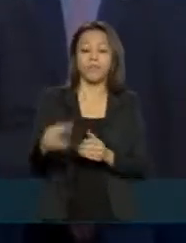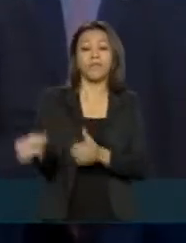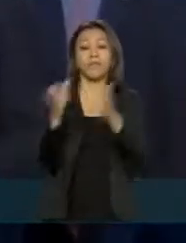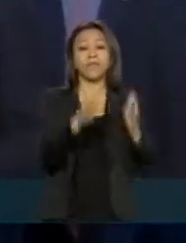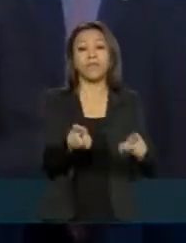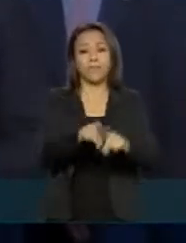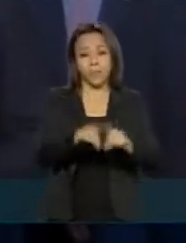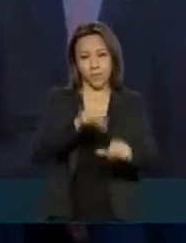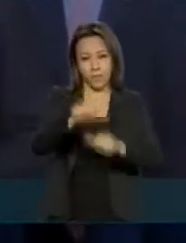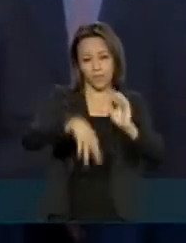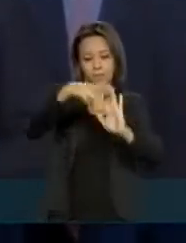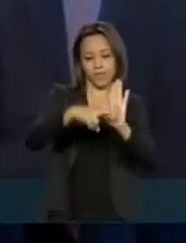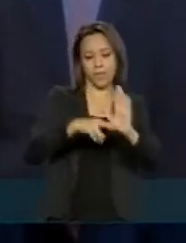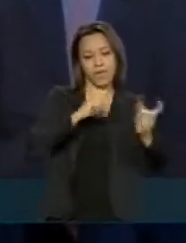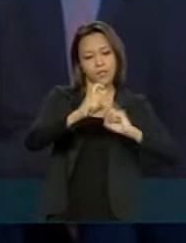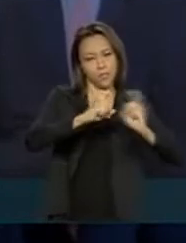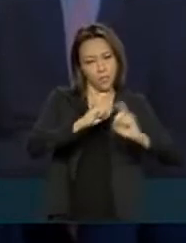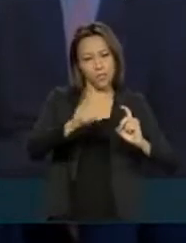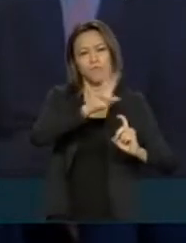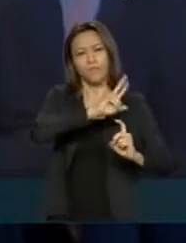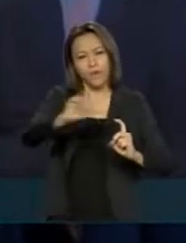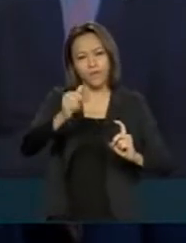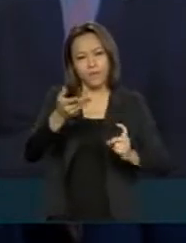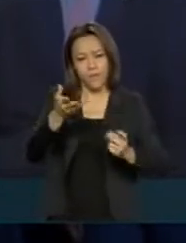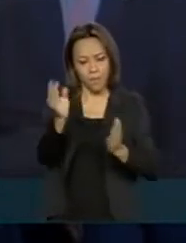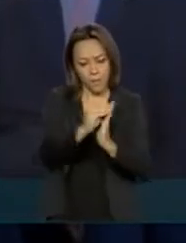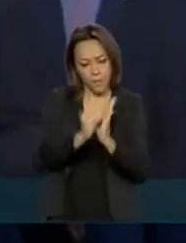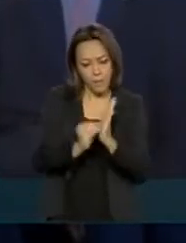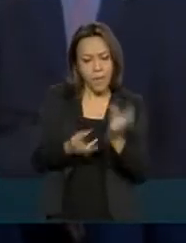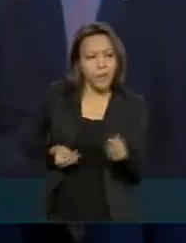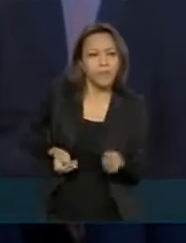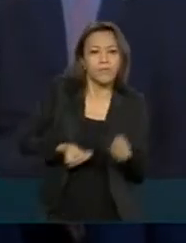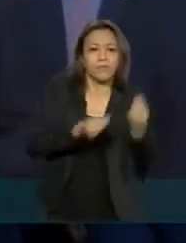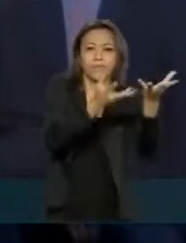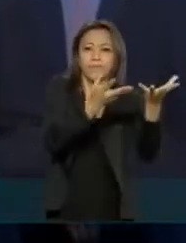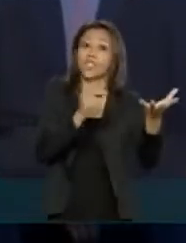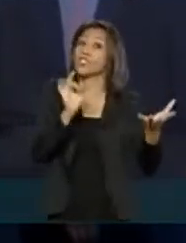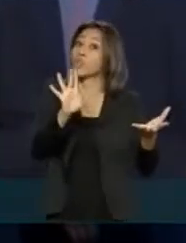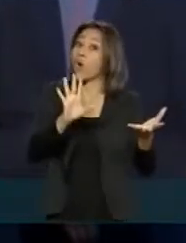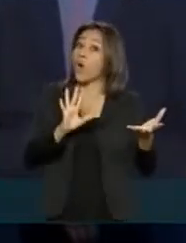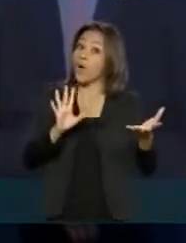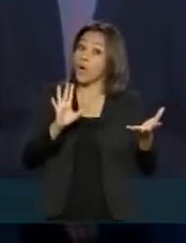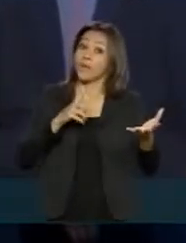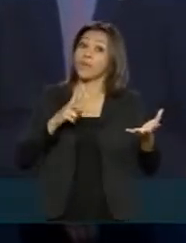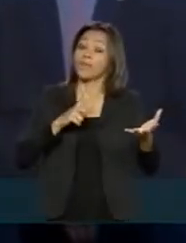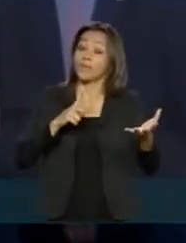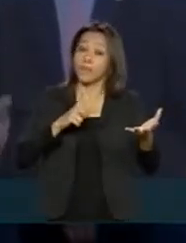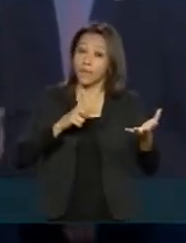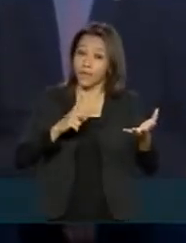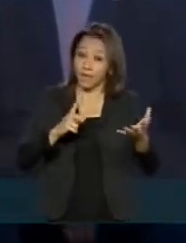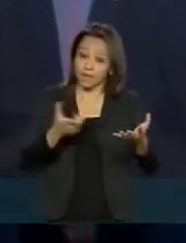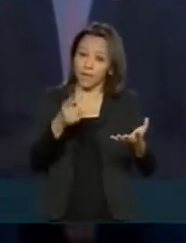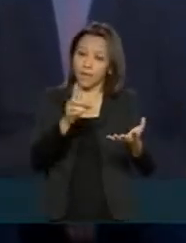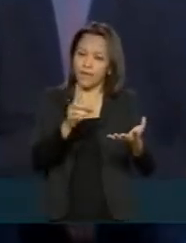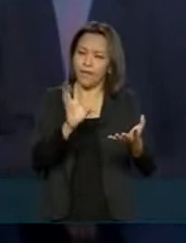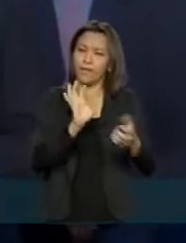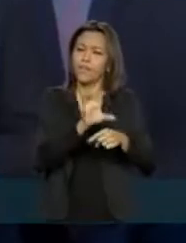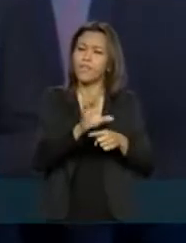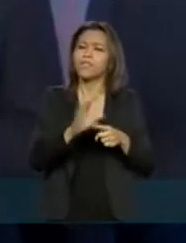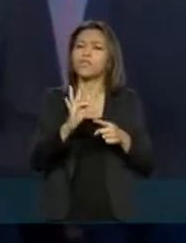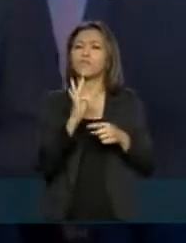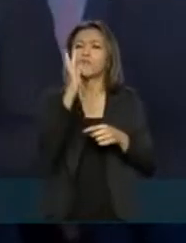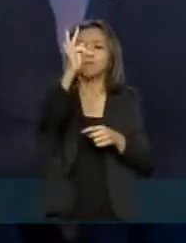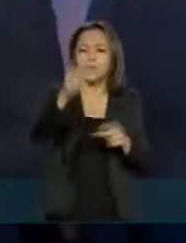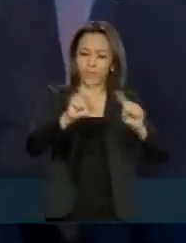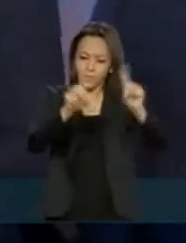chegar para ser apreciada no Congresso só para os futuros servidores públicos, mas com uma mudança muito profunda que vai